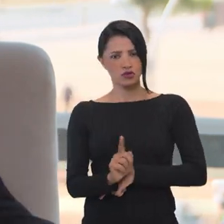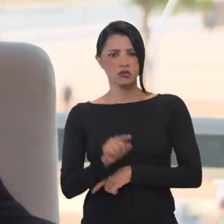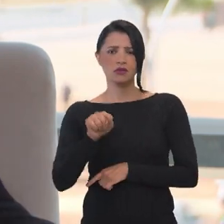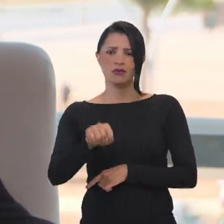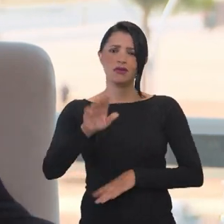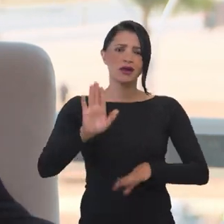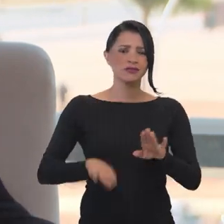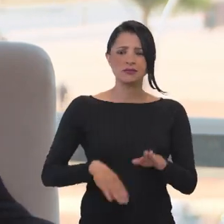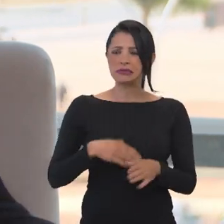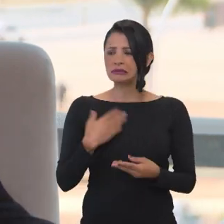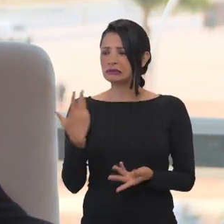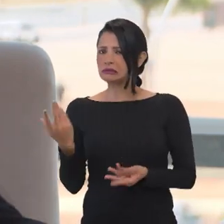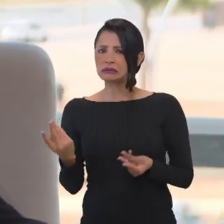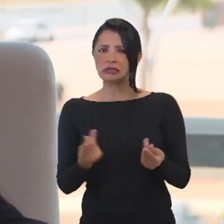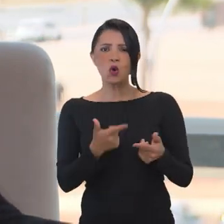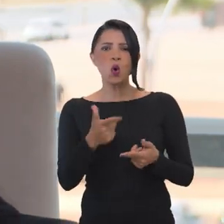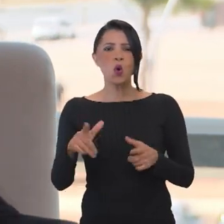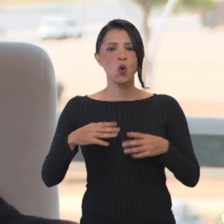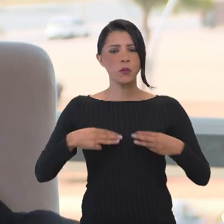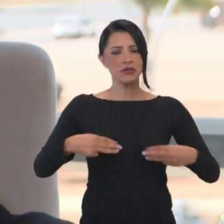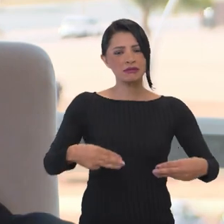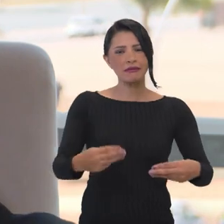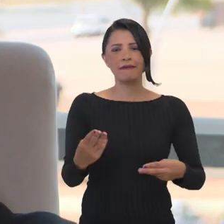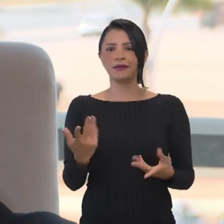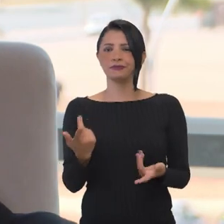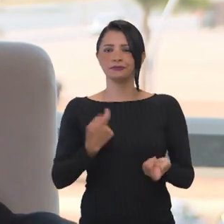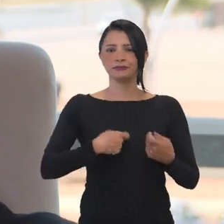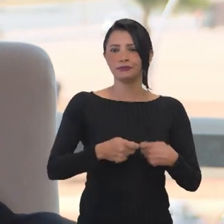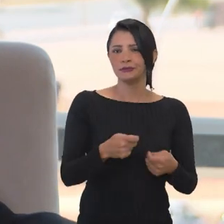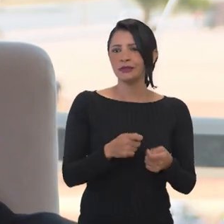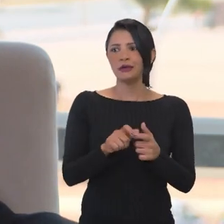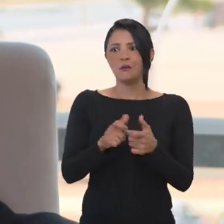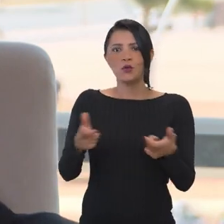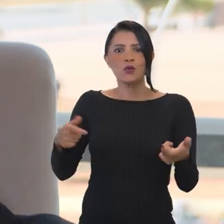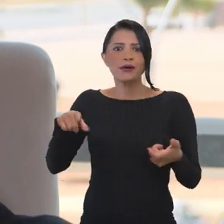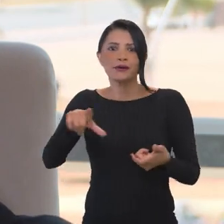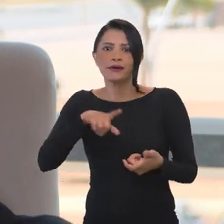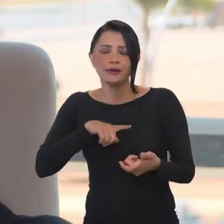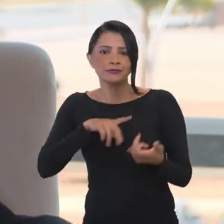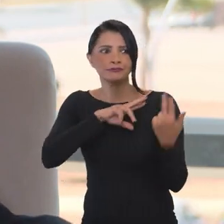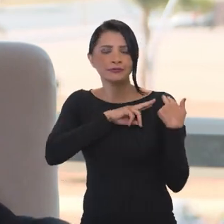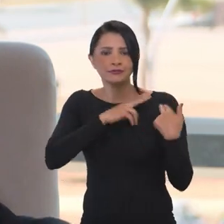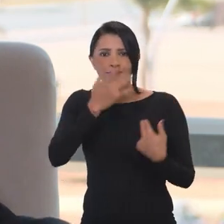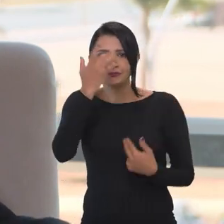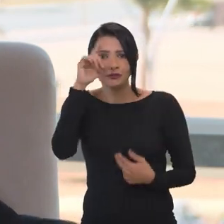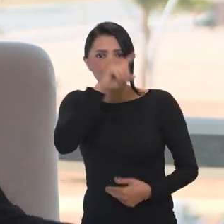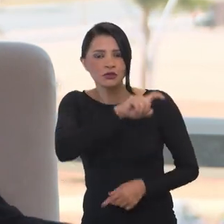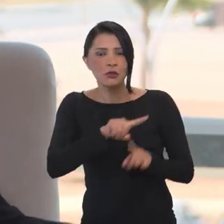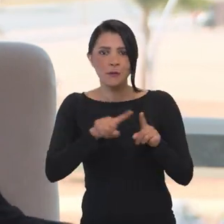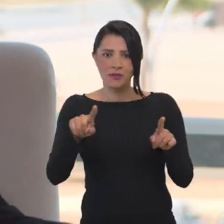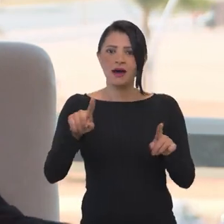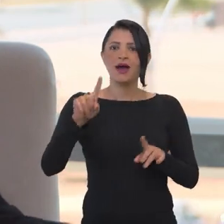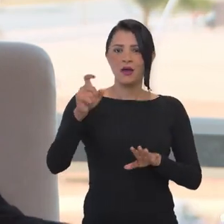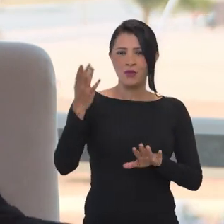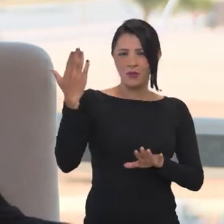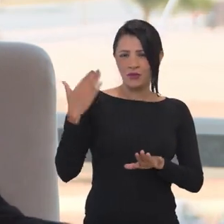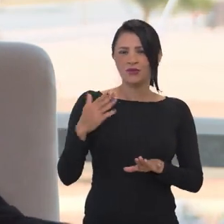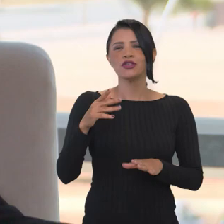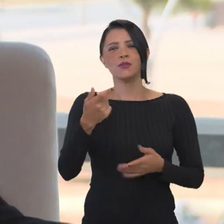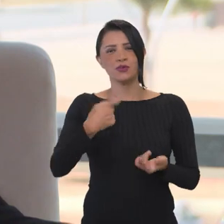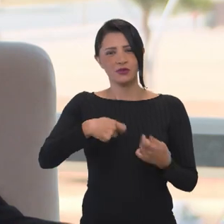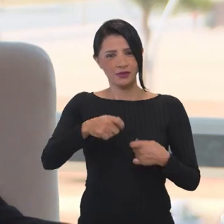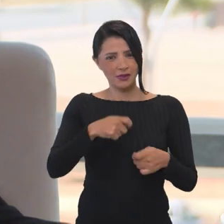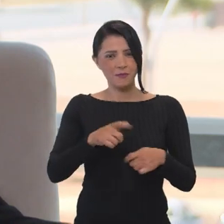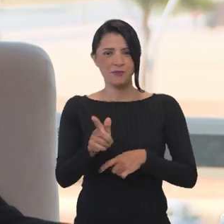tema que, muitas vezes, ele se perdia em ministérios maiores. No Ministério da Economia, nem precisa se falar, era um ministério muito grande. Mas mesmo no antigo Ministério de